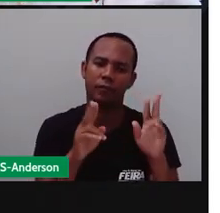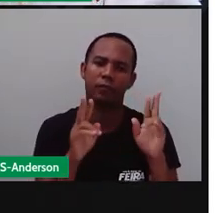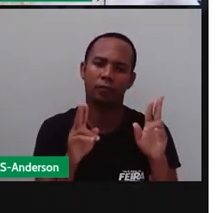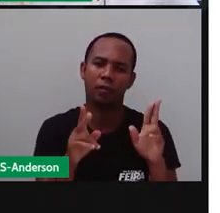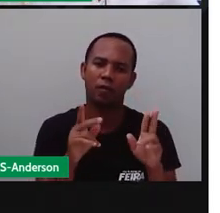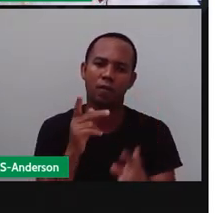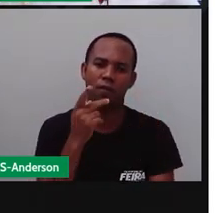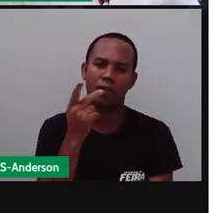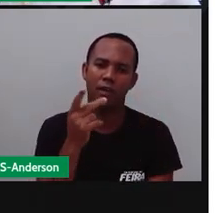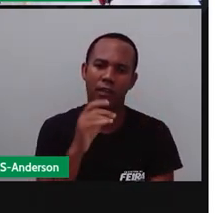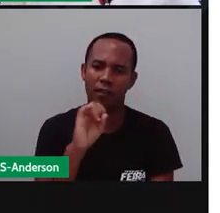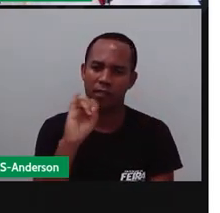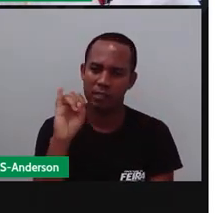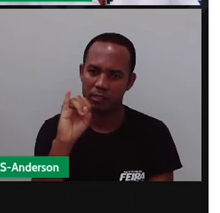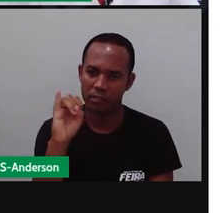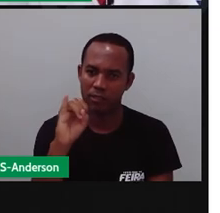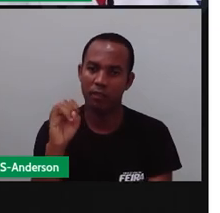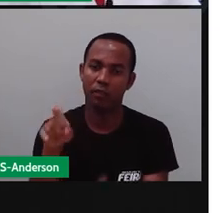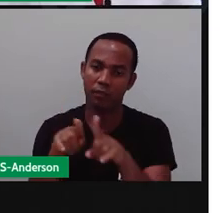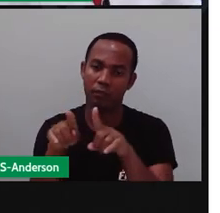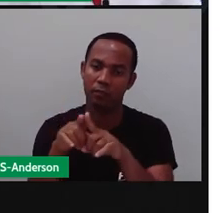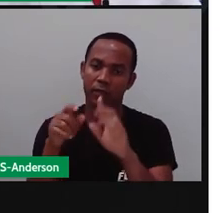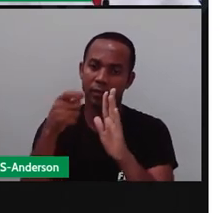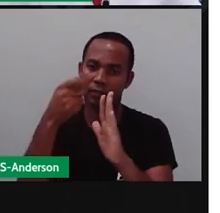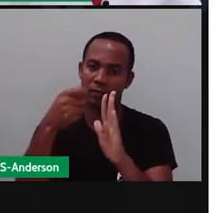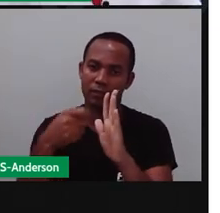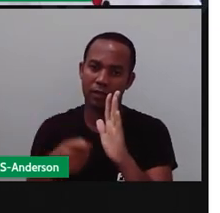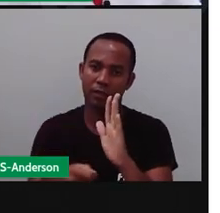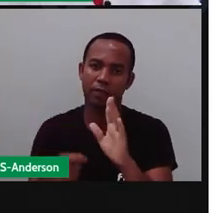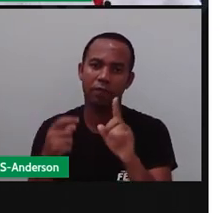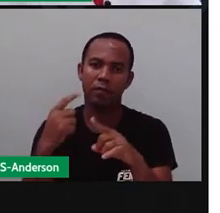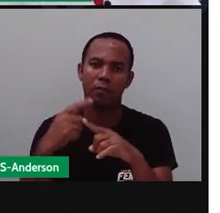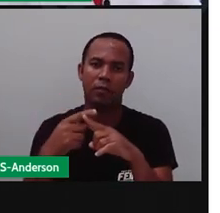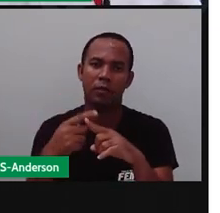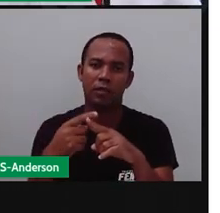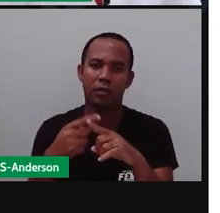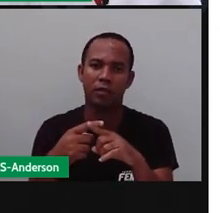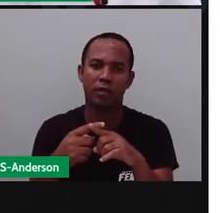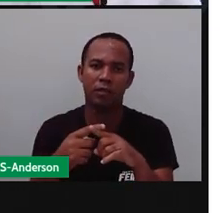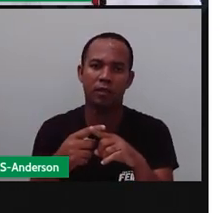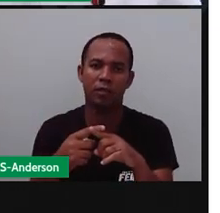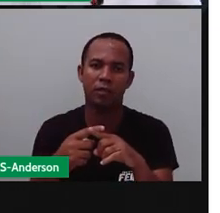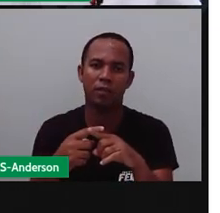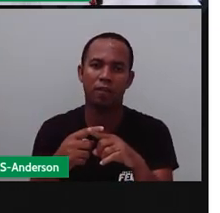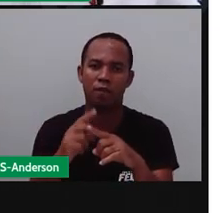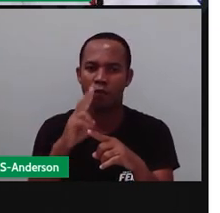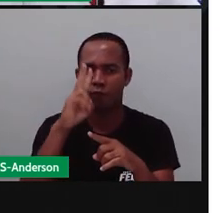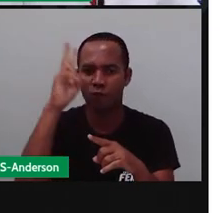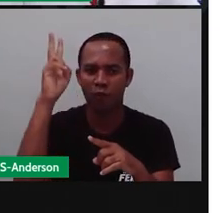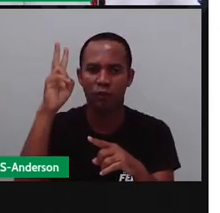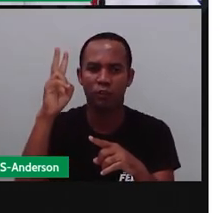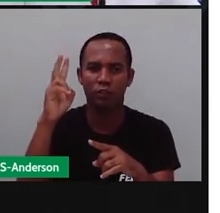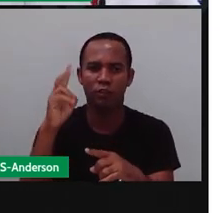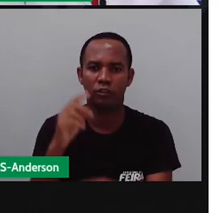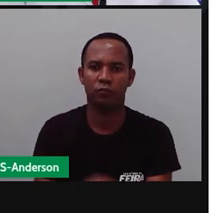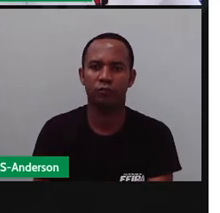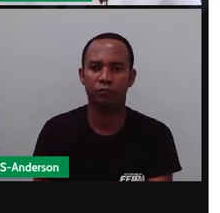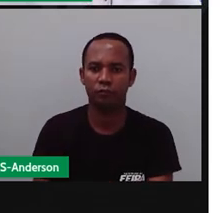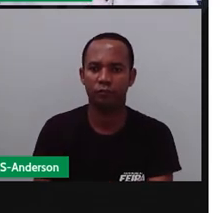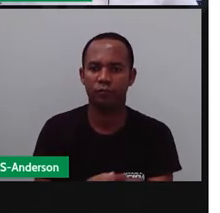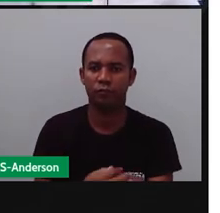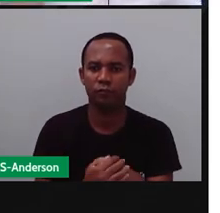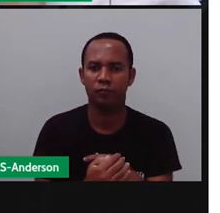e se escreve I porque são sílabas o quê? Tônicas. São o quê? sílaba mais forte. Tá?